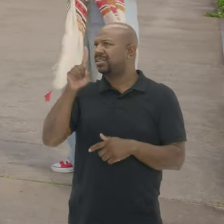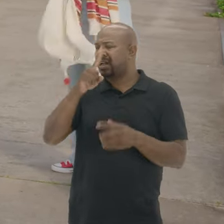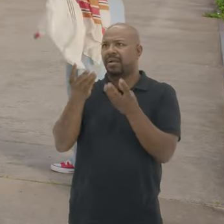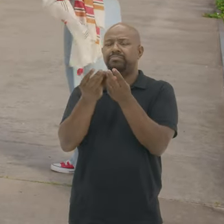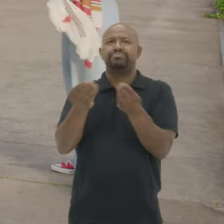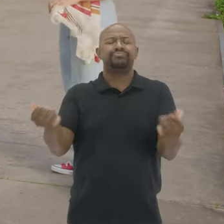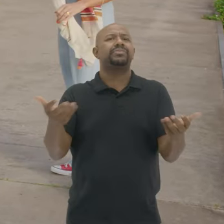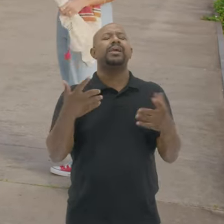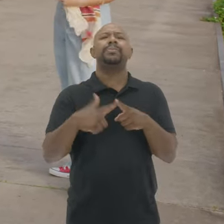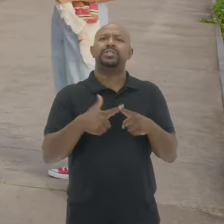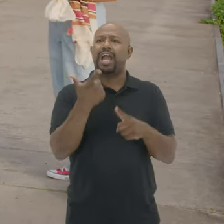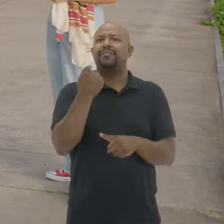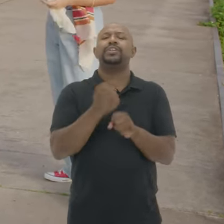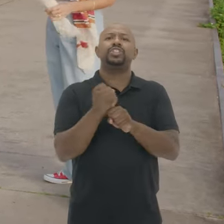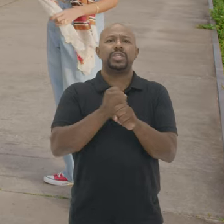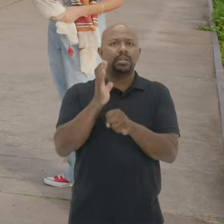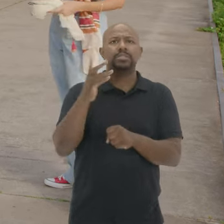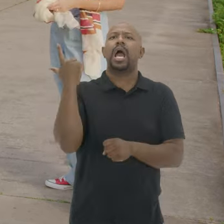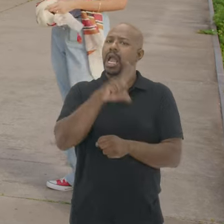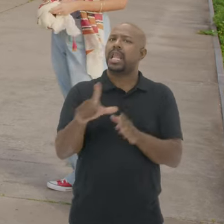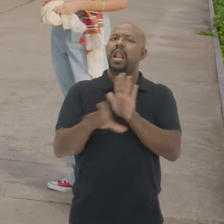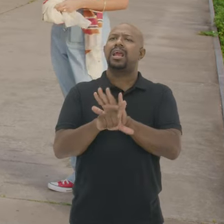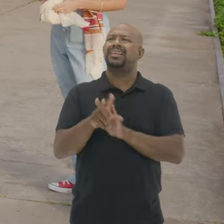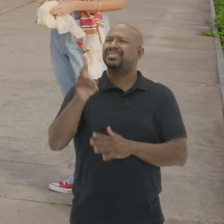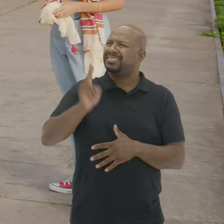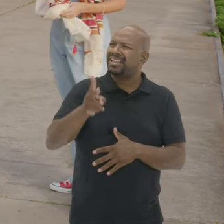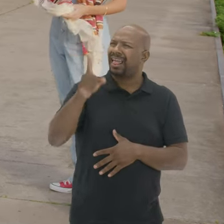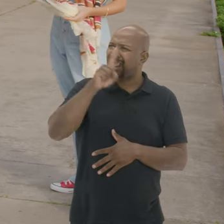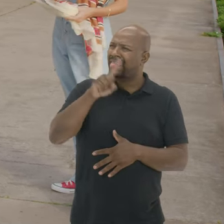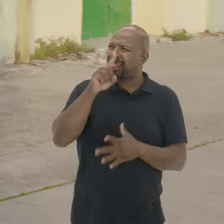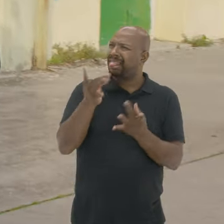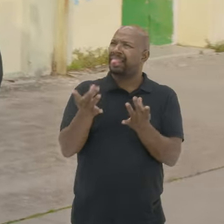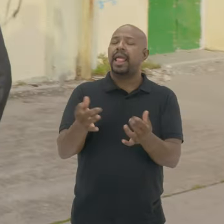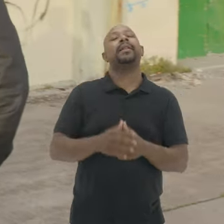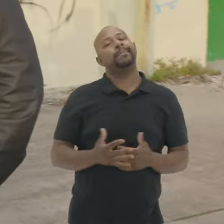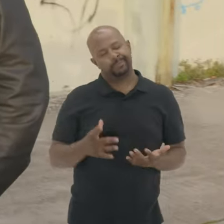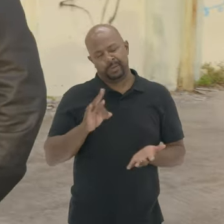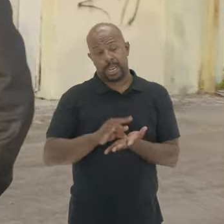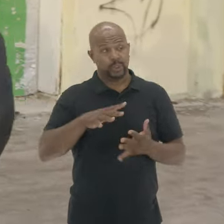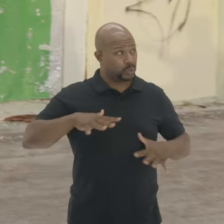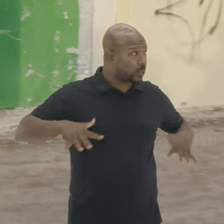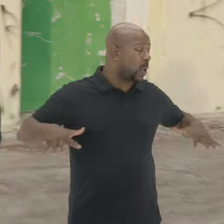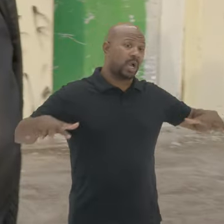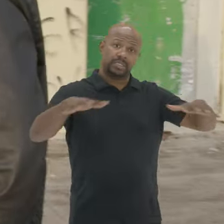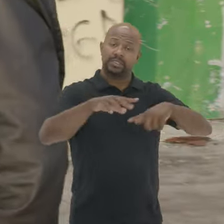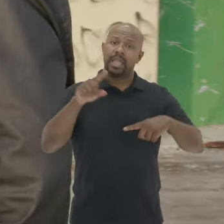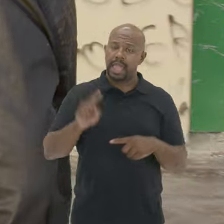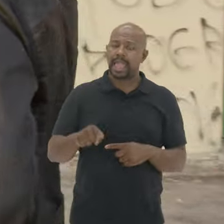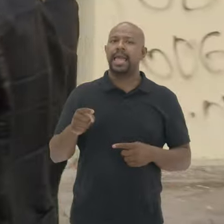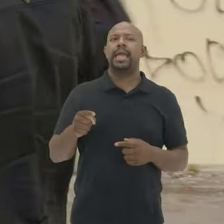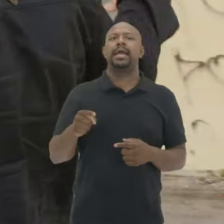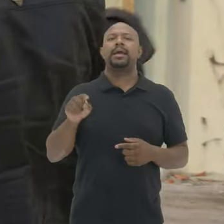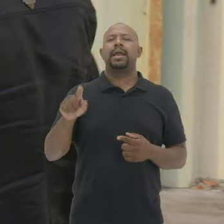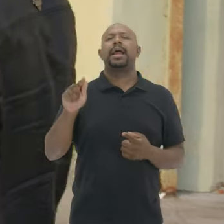Caindo Deixando cair Há 20 anos Que foi tombado E segue assim Nessas condições Na verdade Toda essa área Que a gente está Ela é